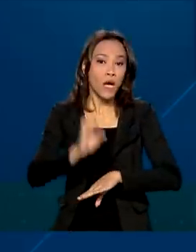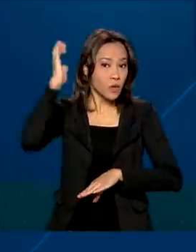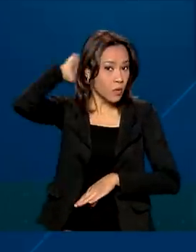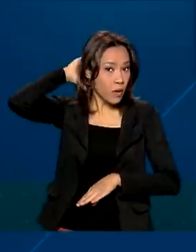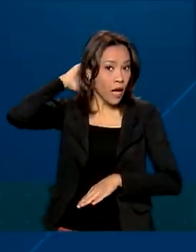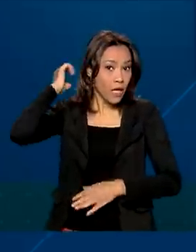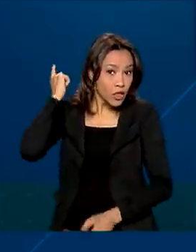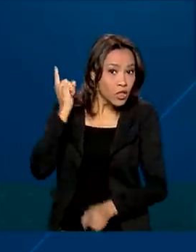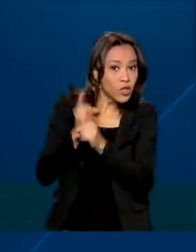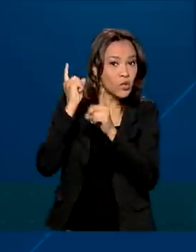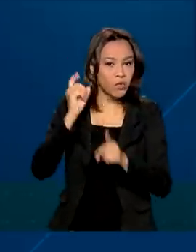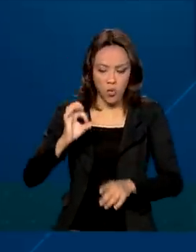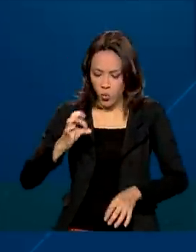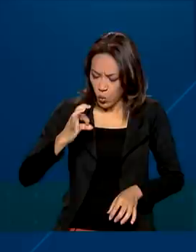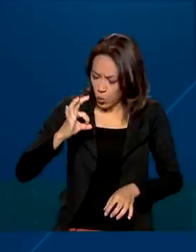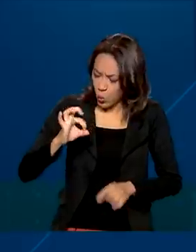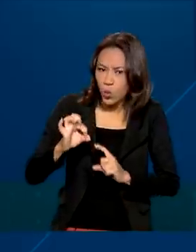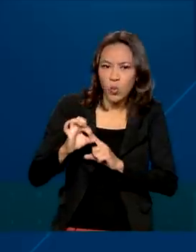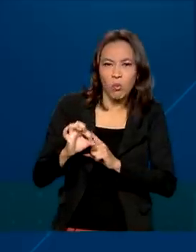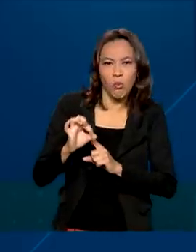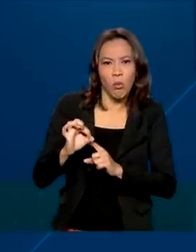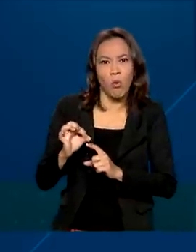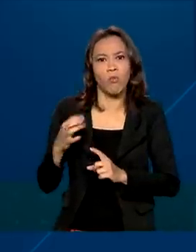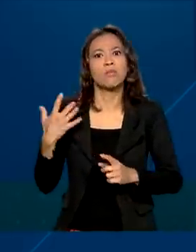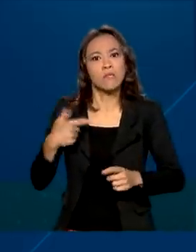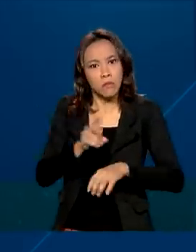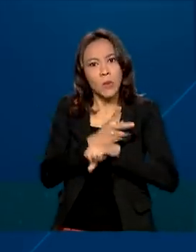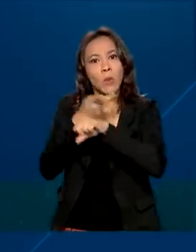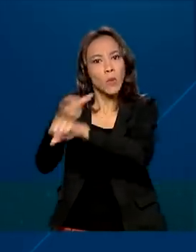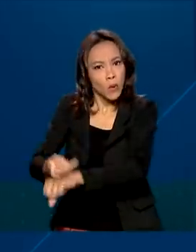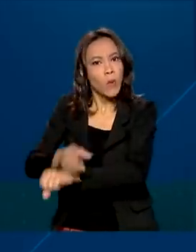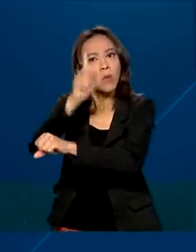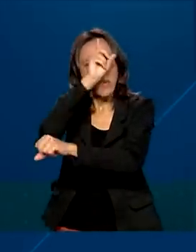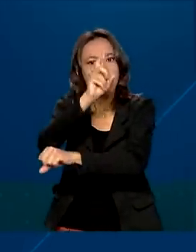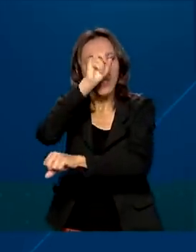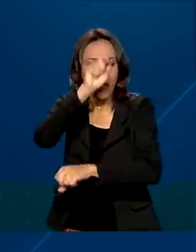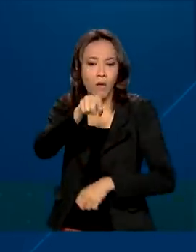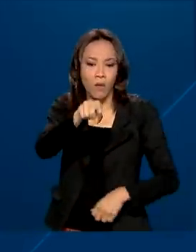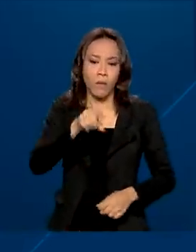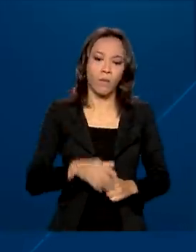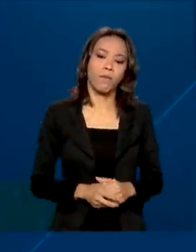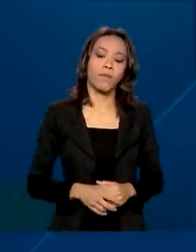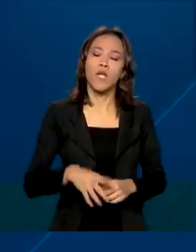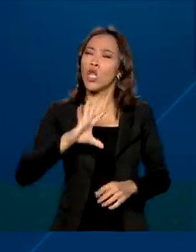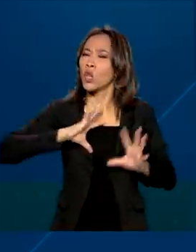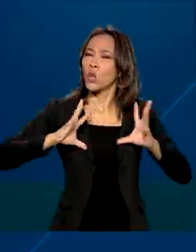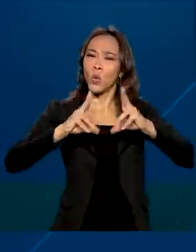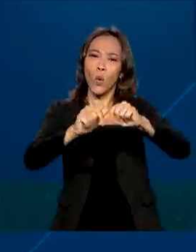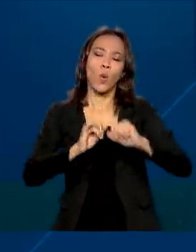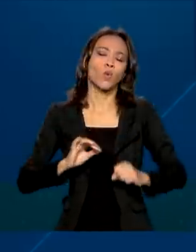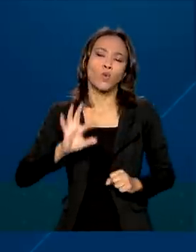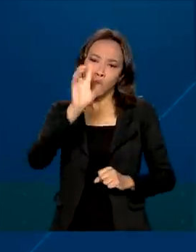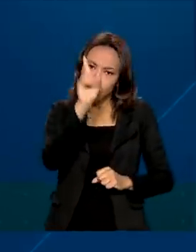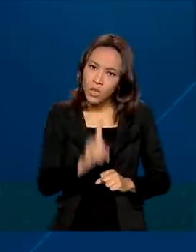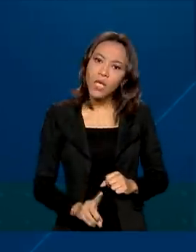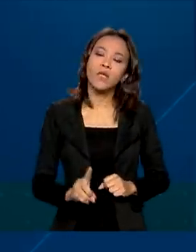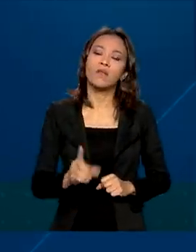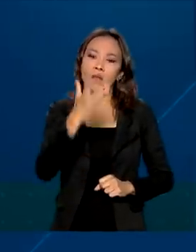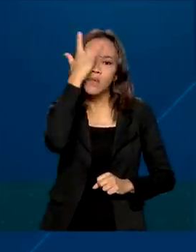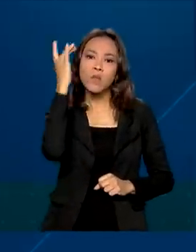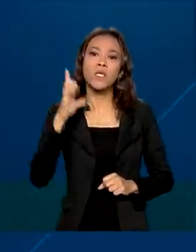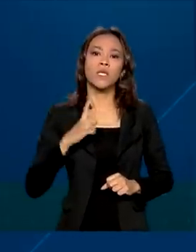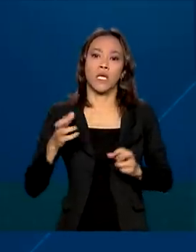tumor raro e recorreu ao Sistema Único de Saúde. Todos os direitos que um paciente oncológico